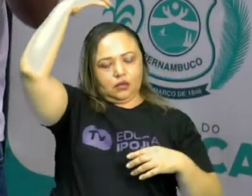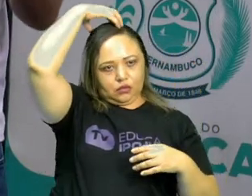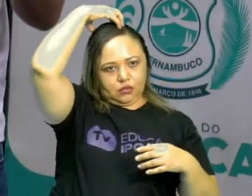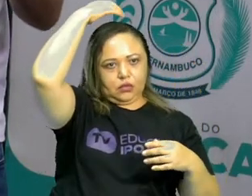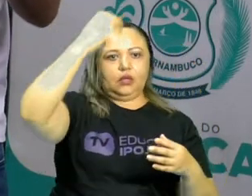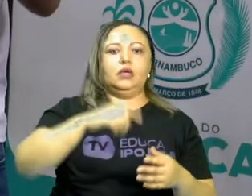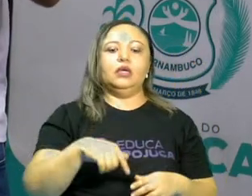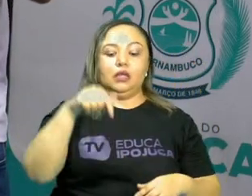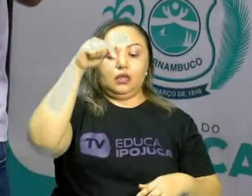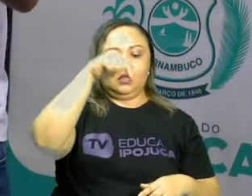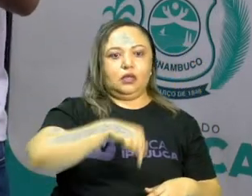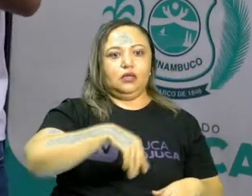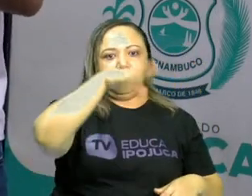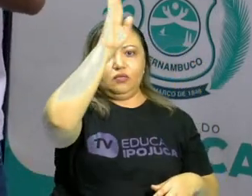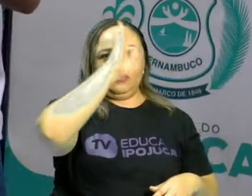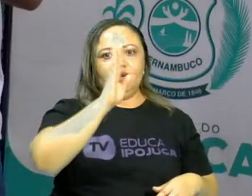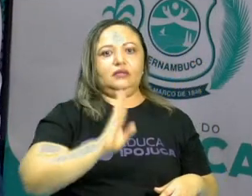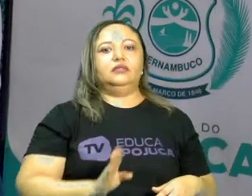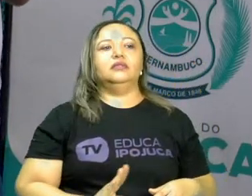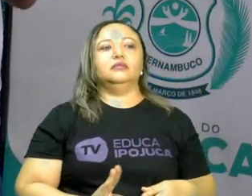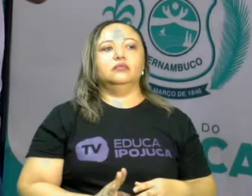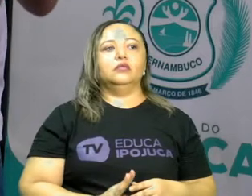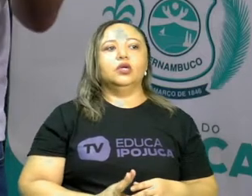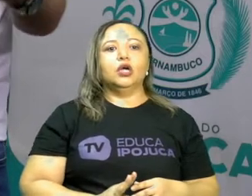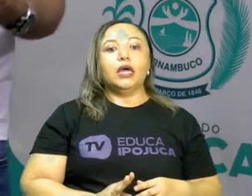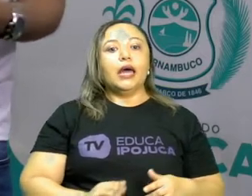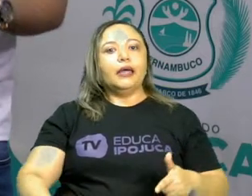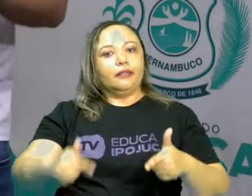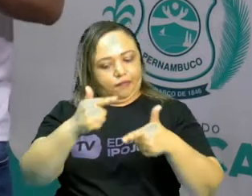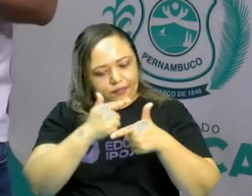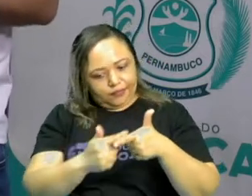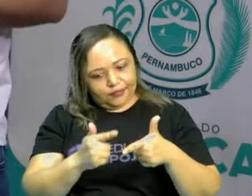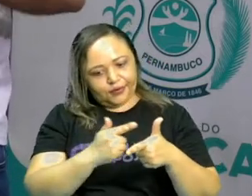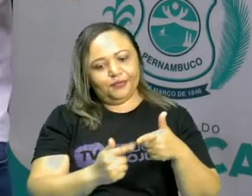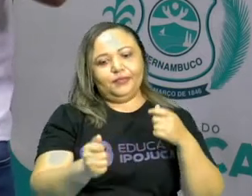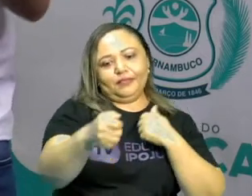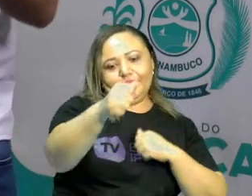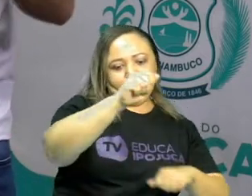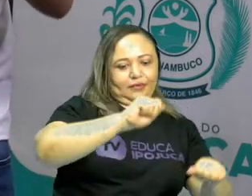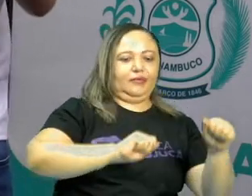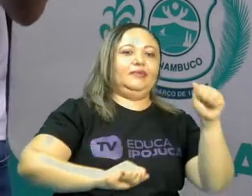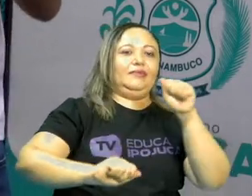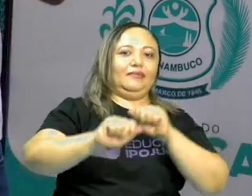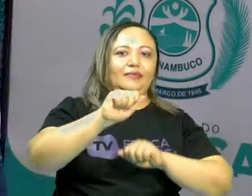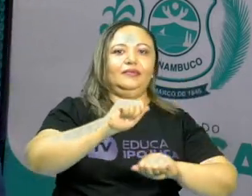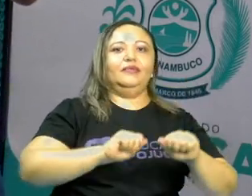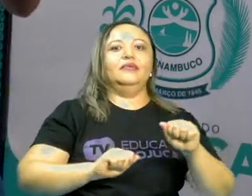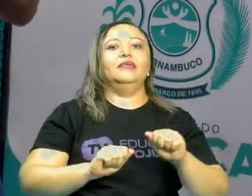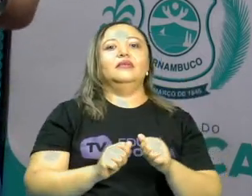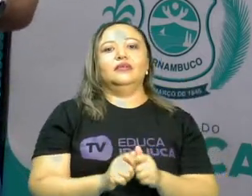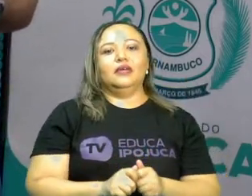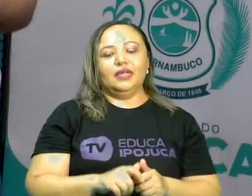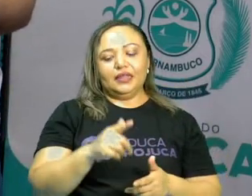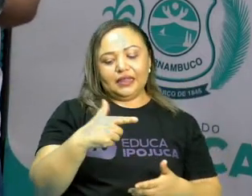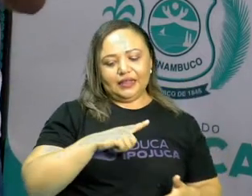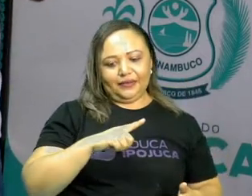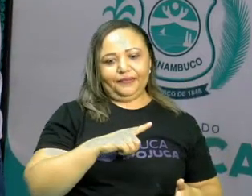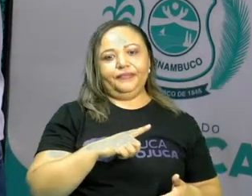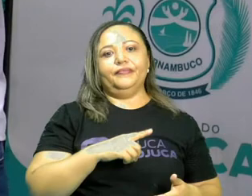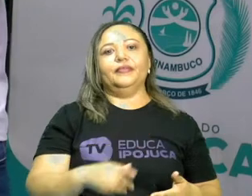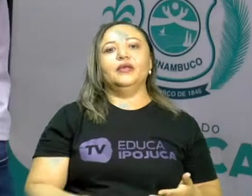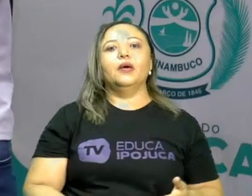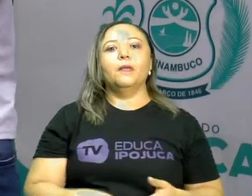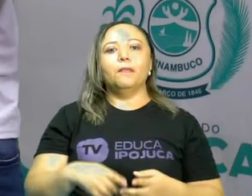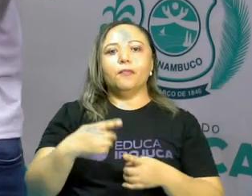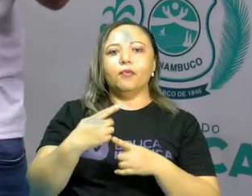ocorrer, uma das primeiras coisas que vai ocorrer é uma crise econômica, a chamada crise do ensilhamento. Por causa